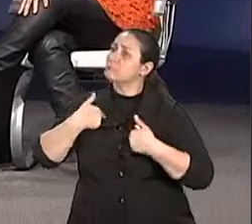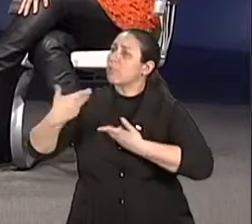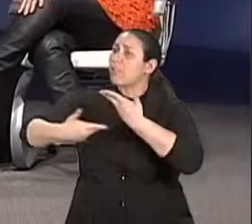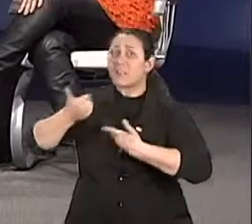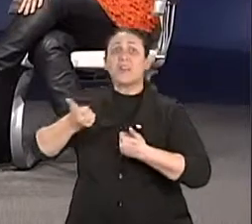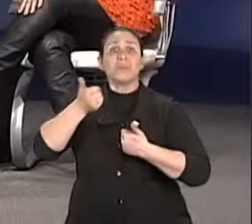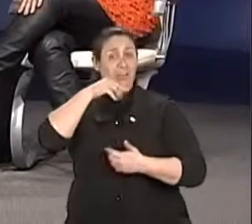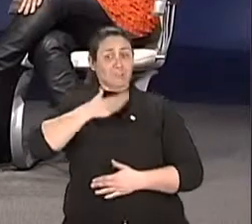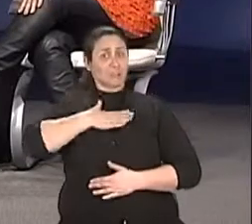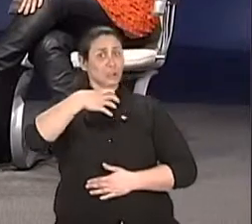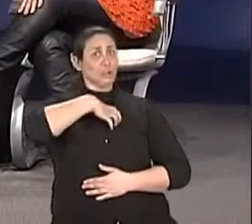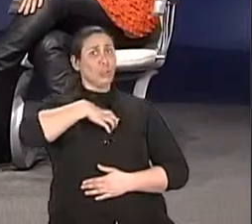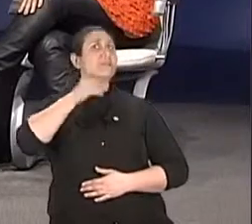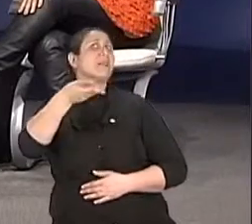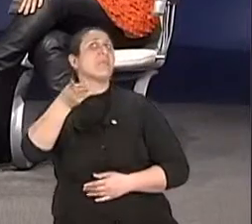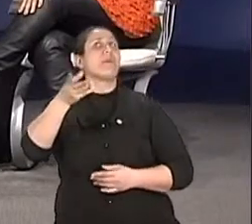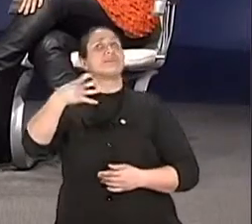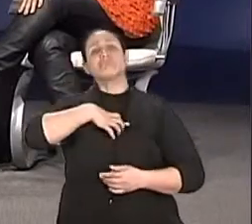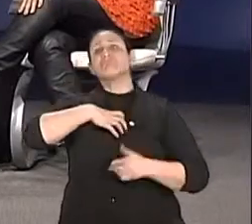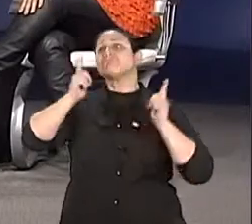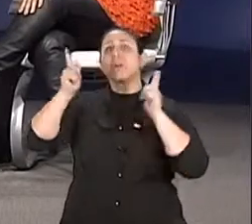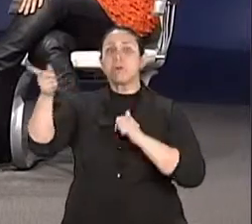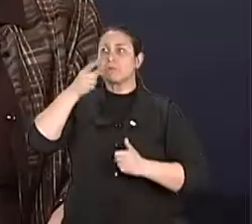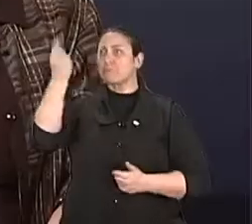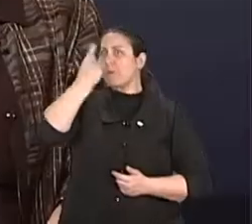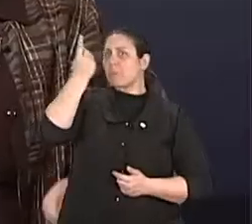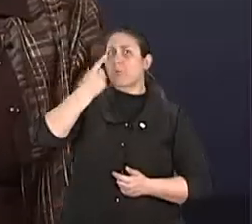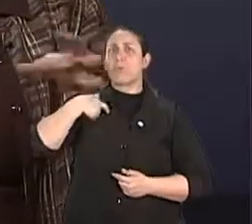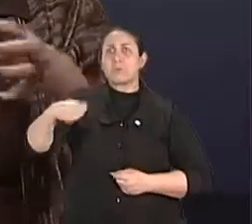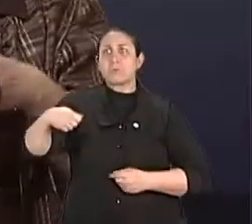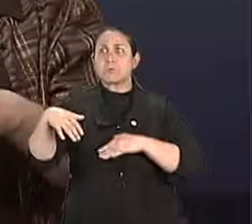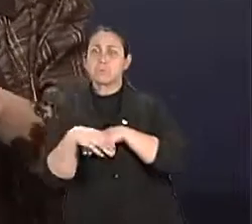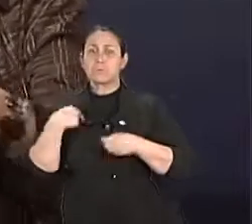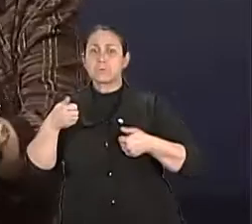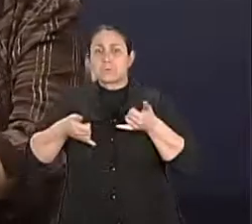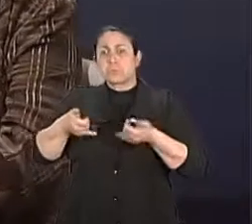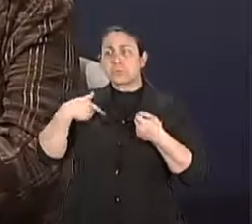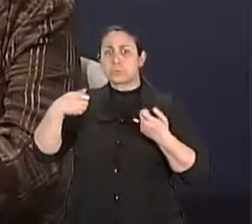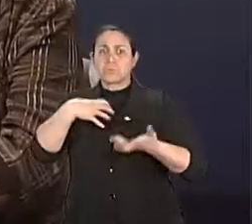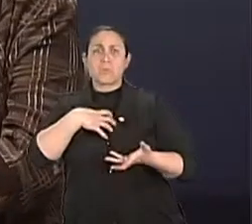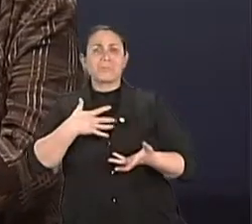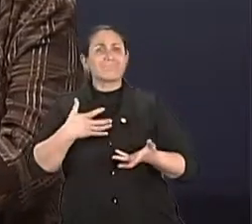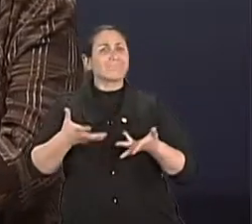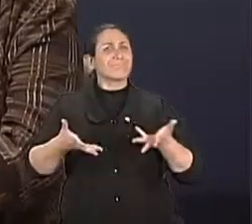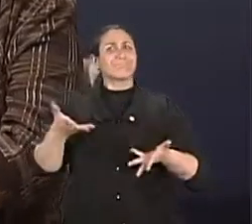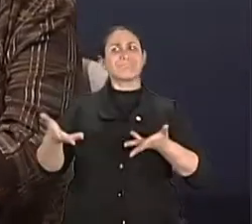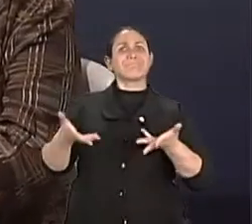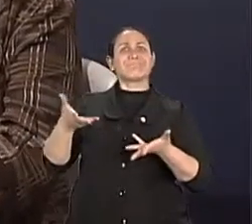um jeito e ela não está disposta a ceder. Tem pessoas que se acomodam,